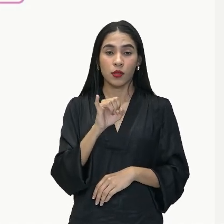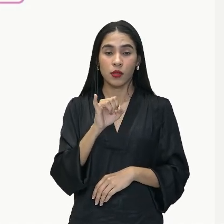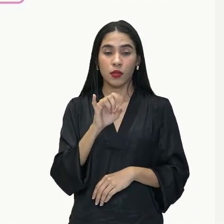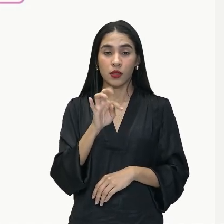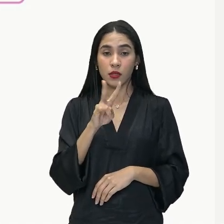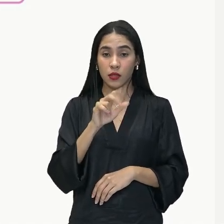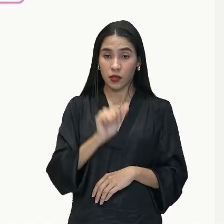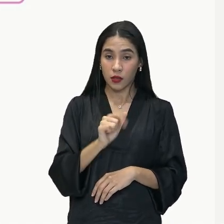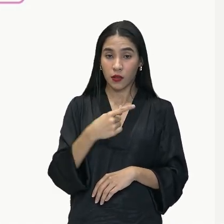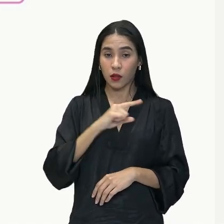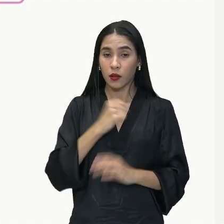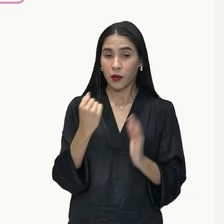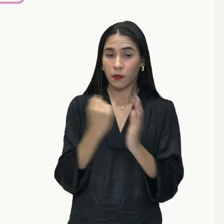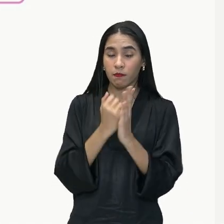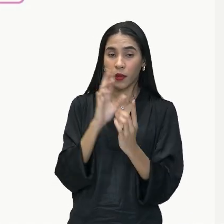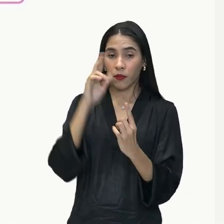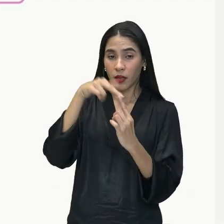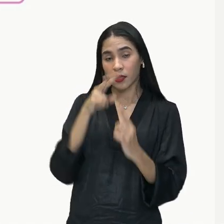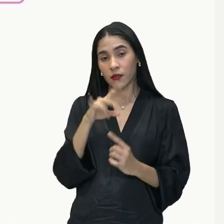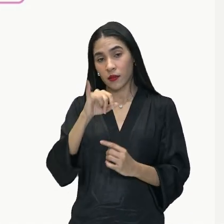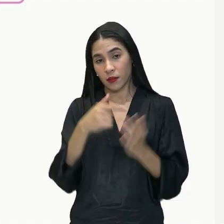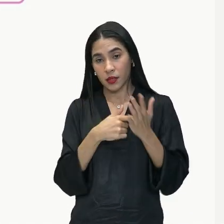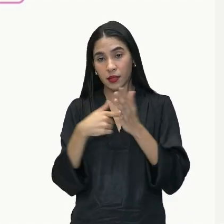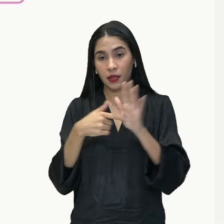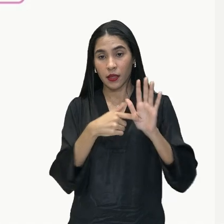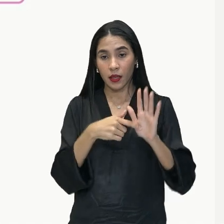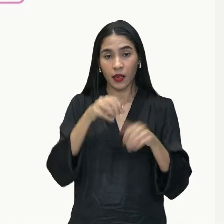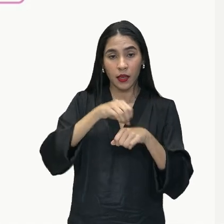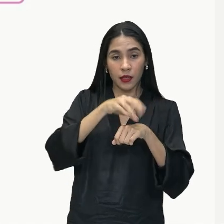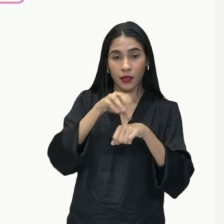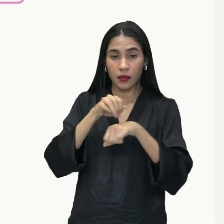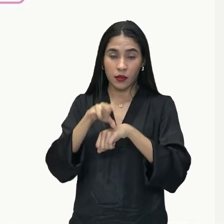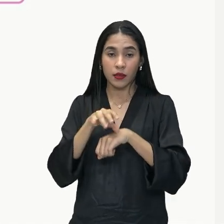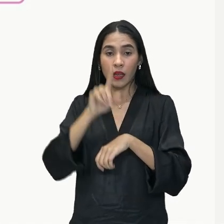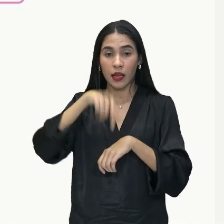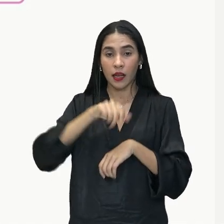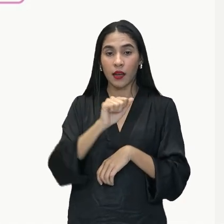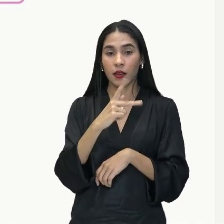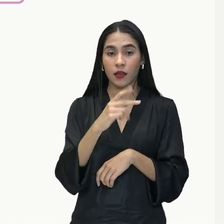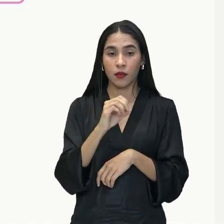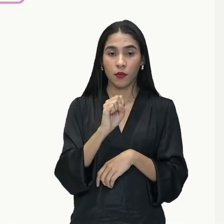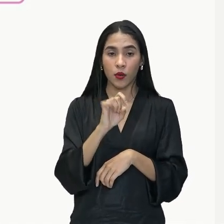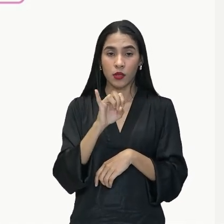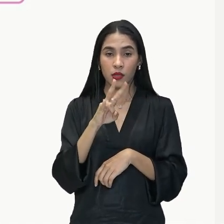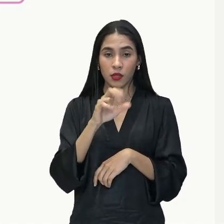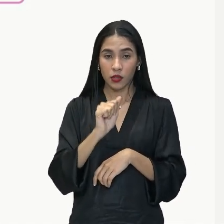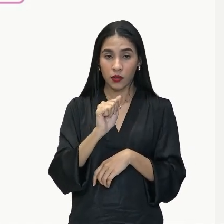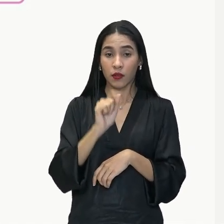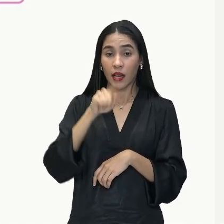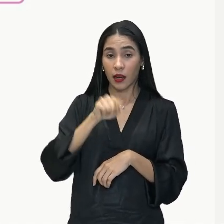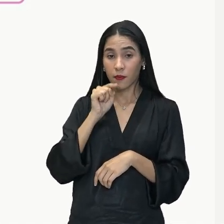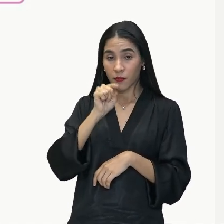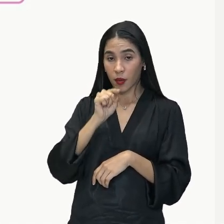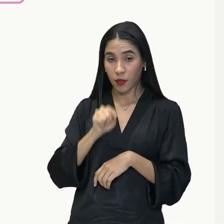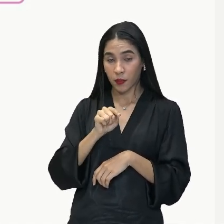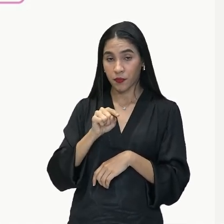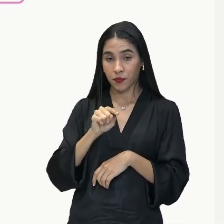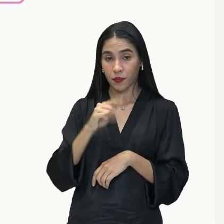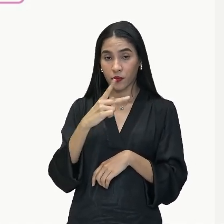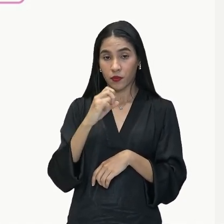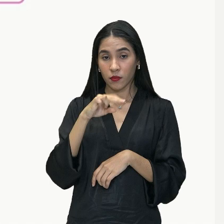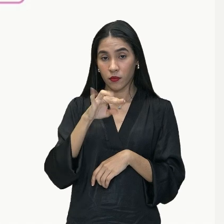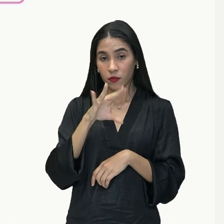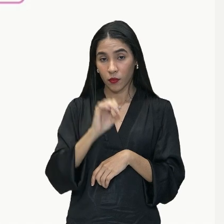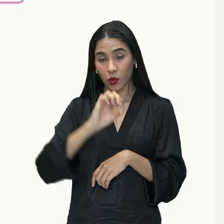as marcas que vão trazer para a gente essa indicação que será uma positiva, os dois pontos, certo? Ou as